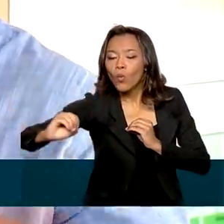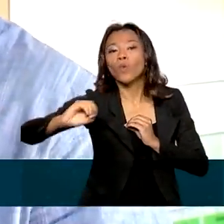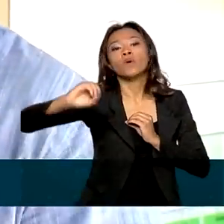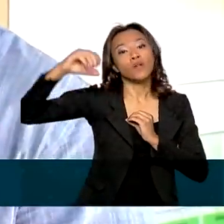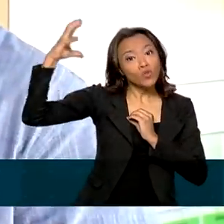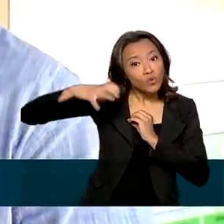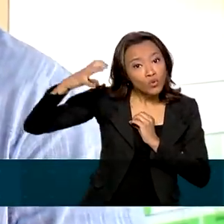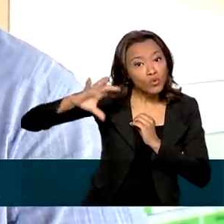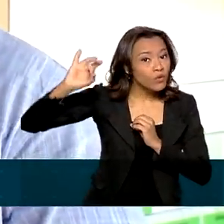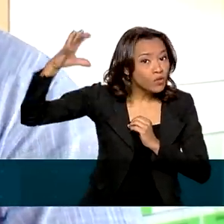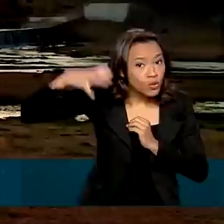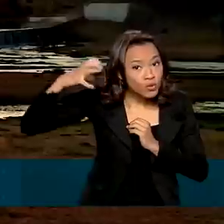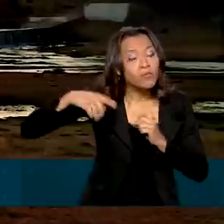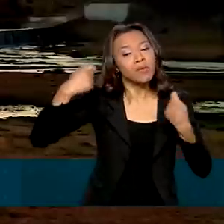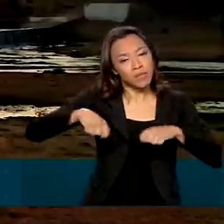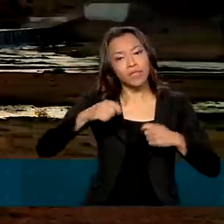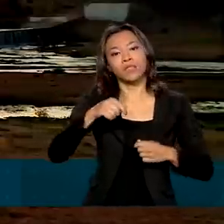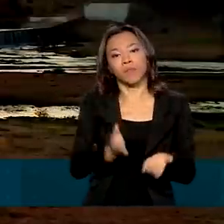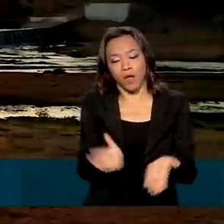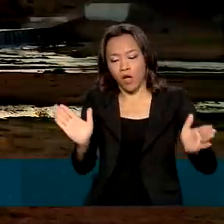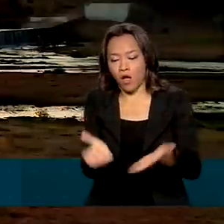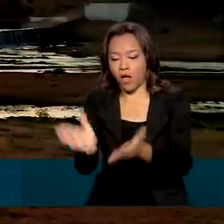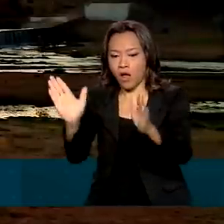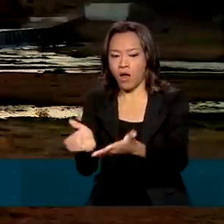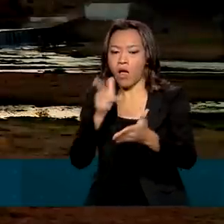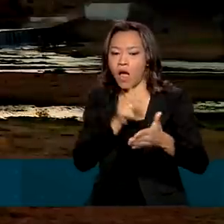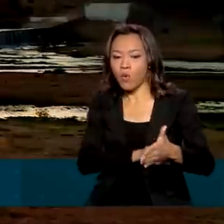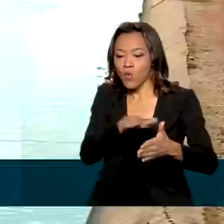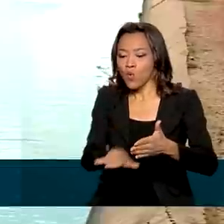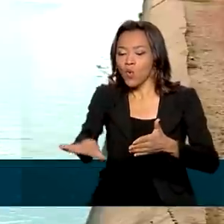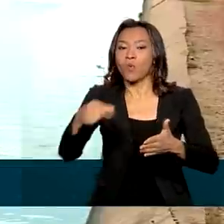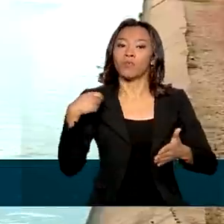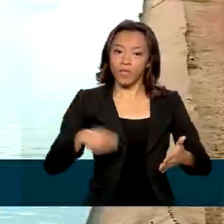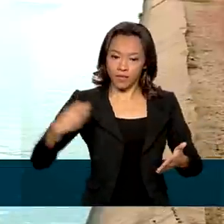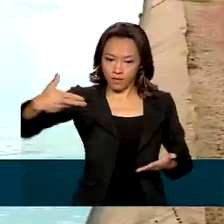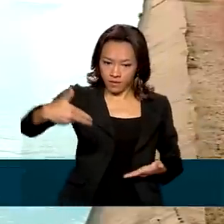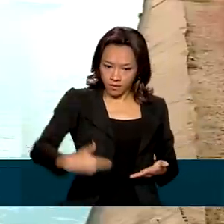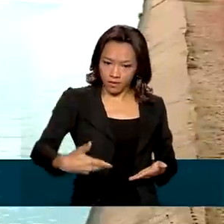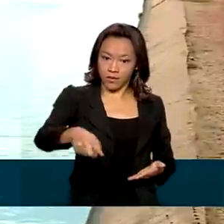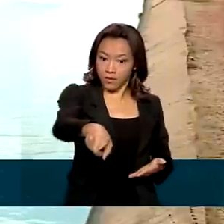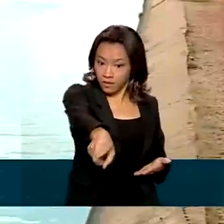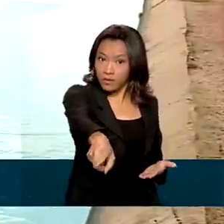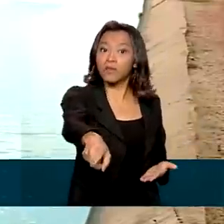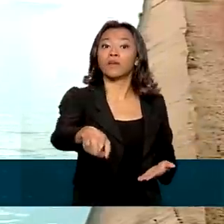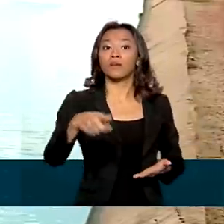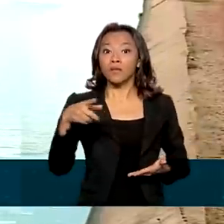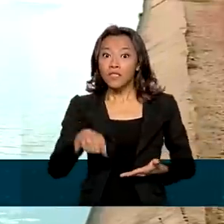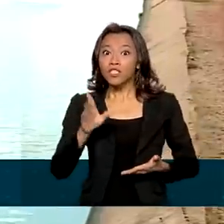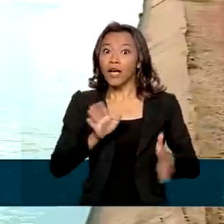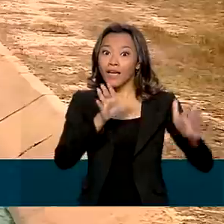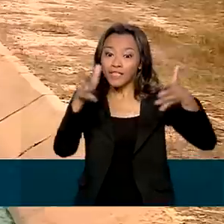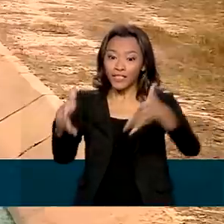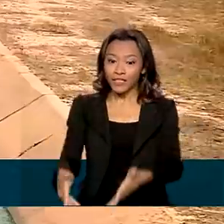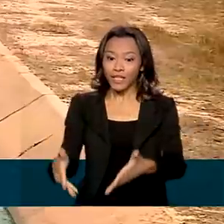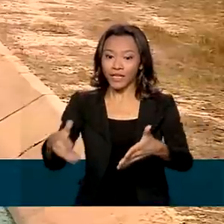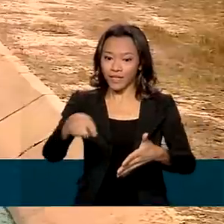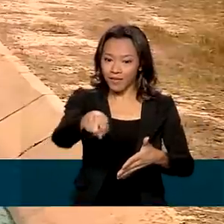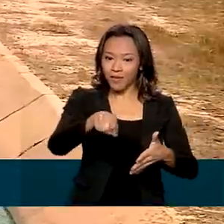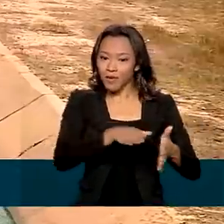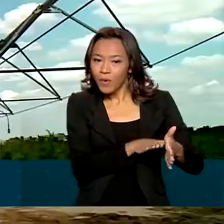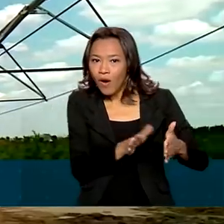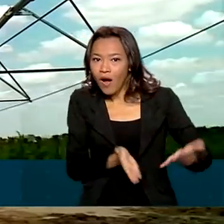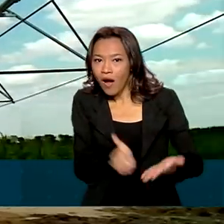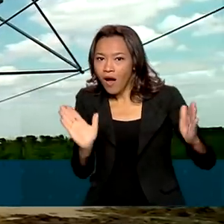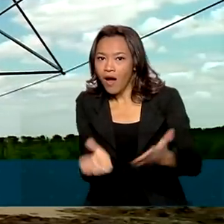chuva, a água também chega através dos canais. A água do açude Banabuiu chega no perímetro irrigado tabuleiro de russas por esses